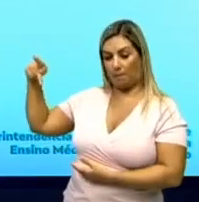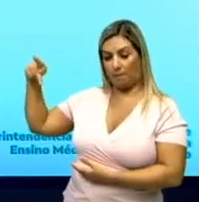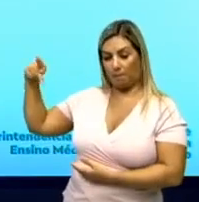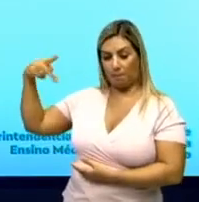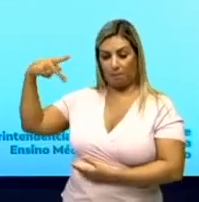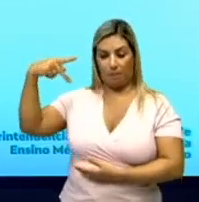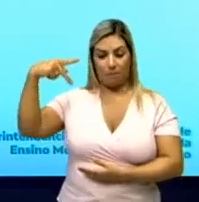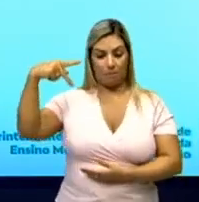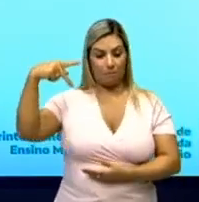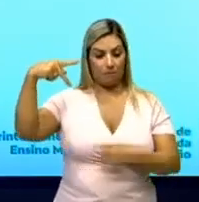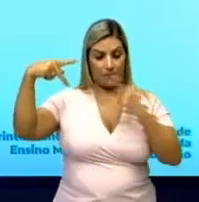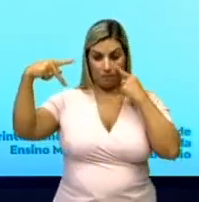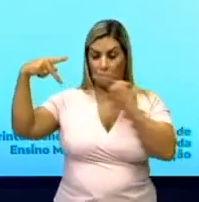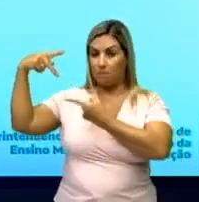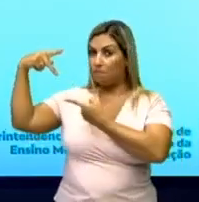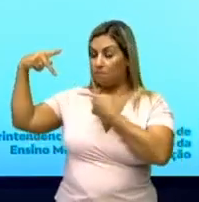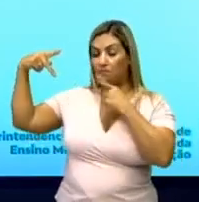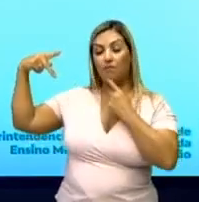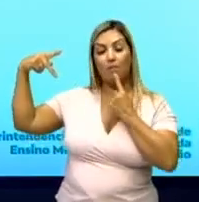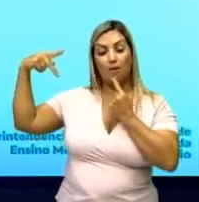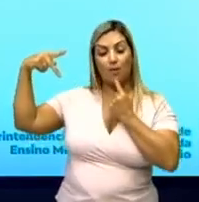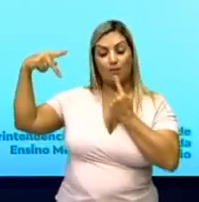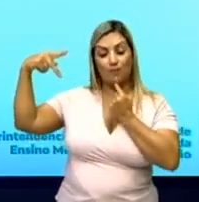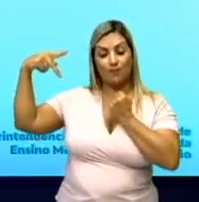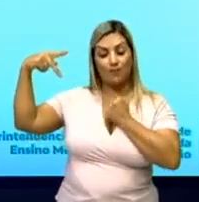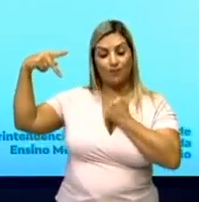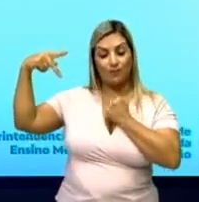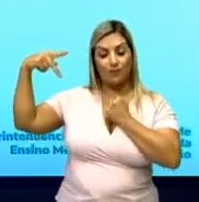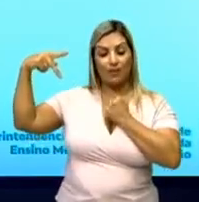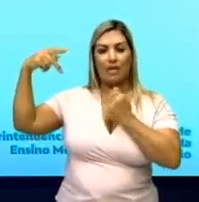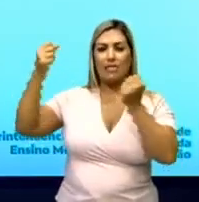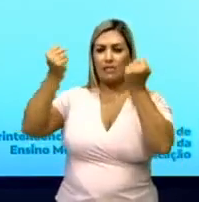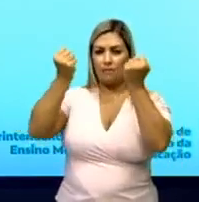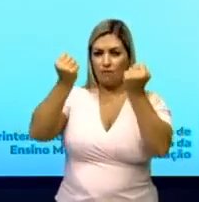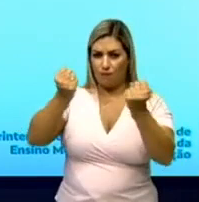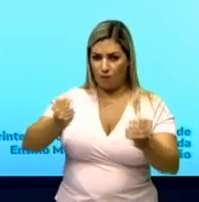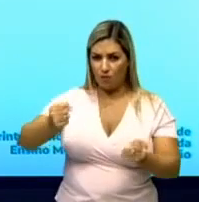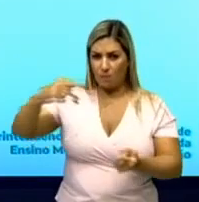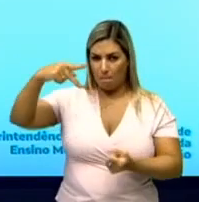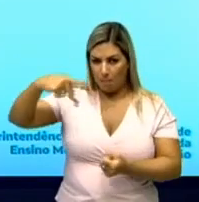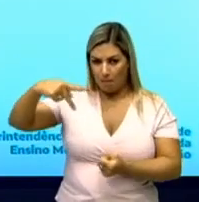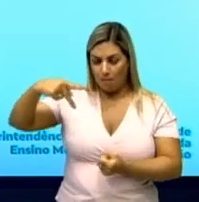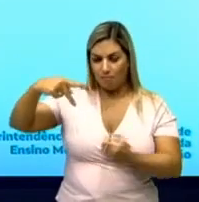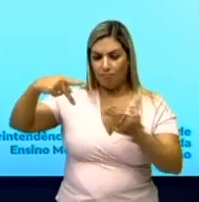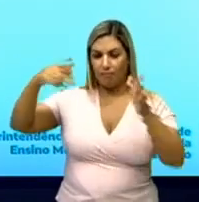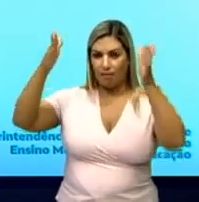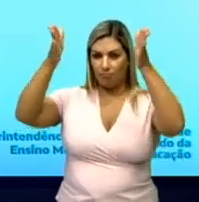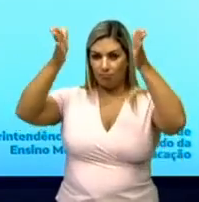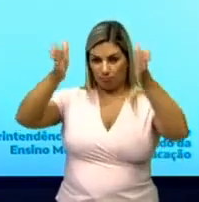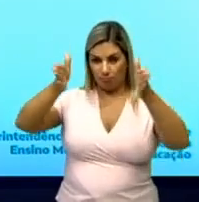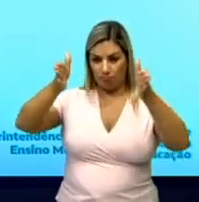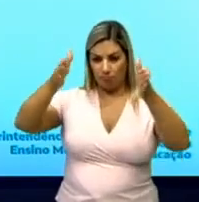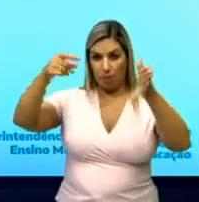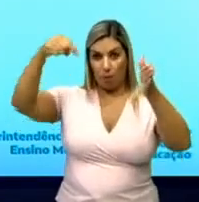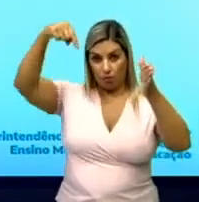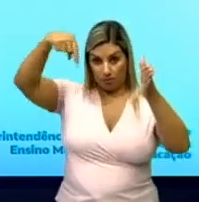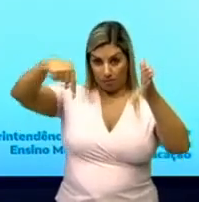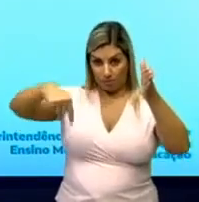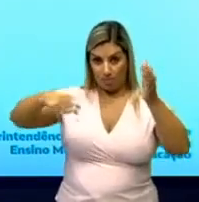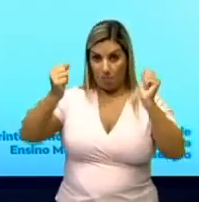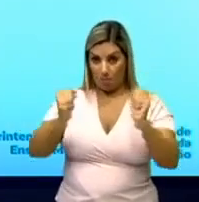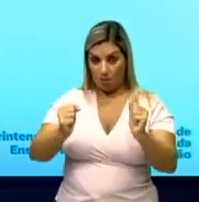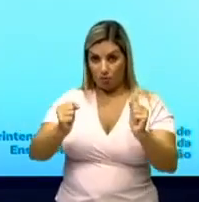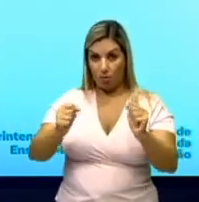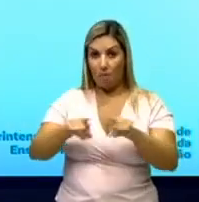esteja apenas com a força peso agindo sobre ele, ele pode estar descendo,